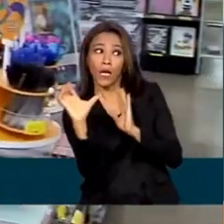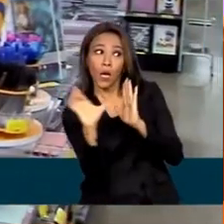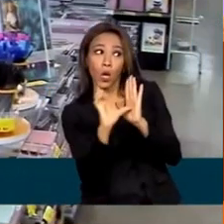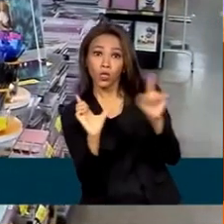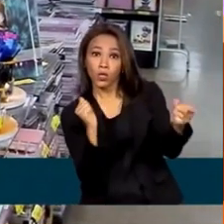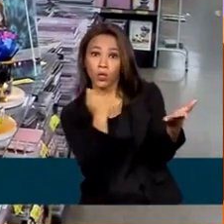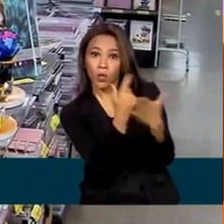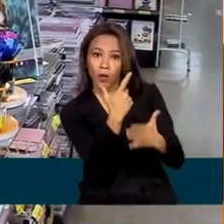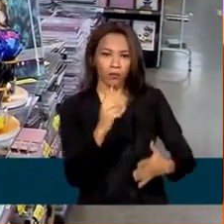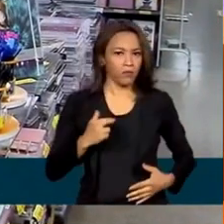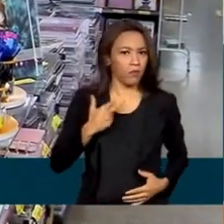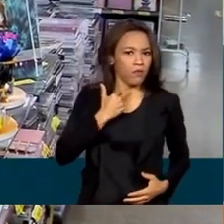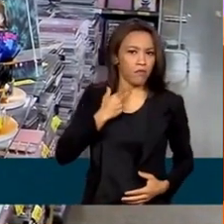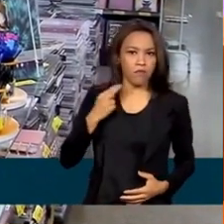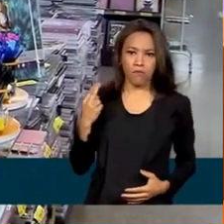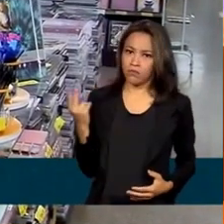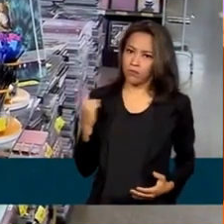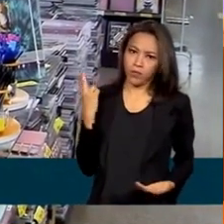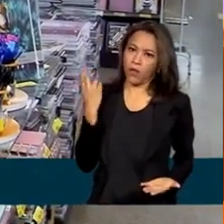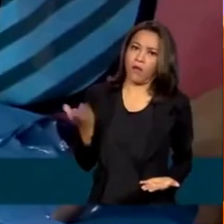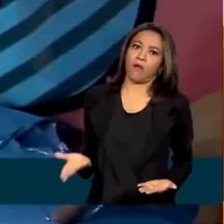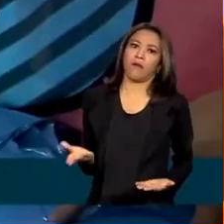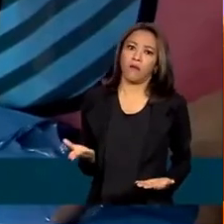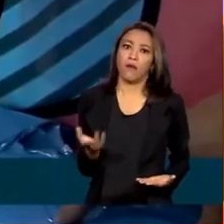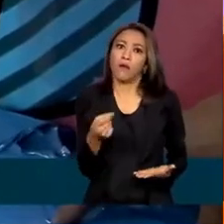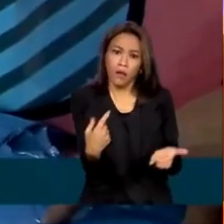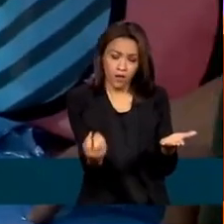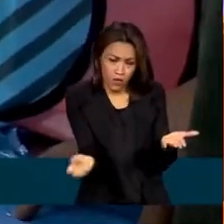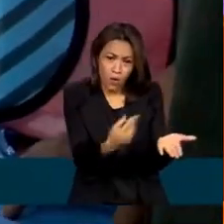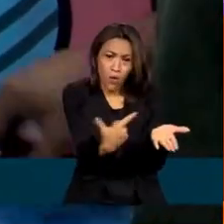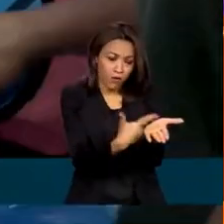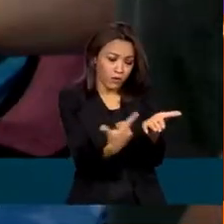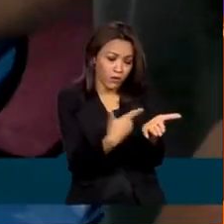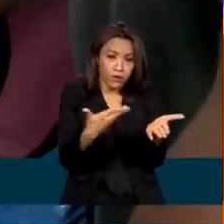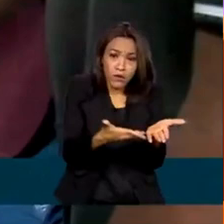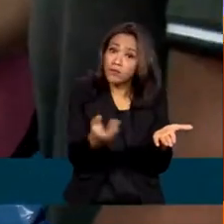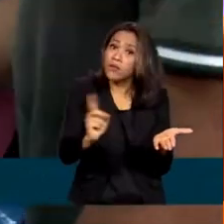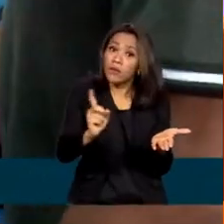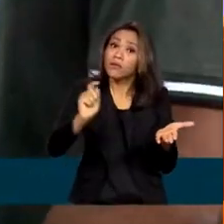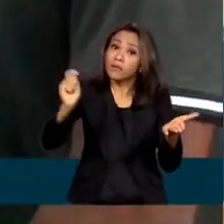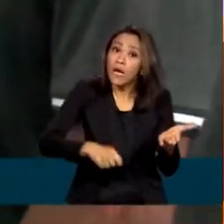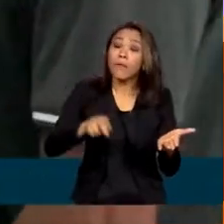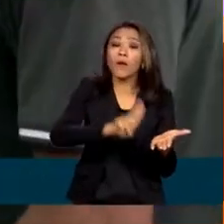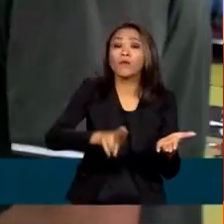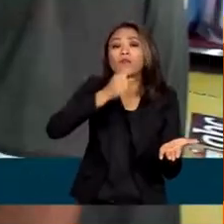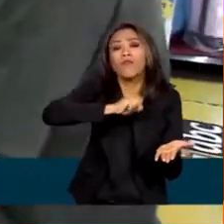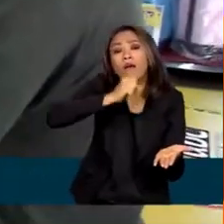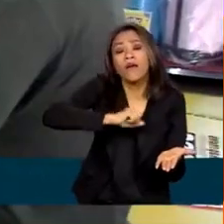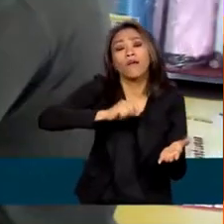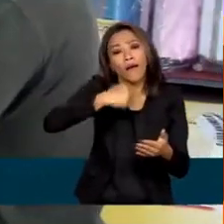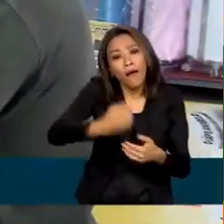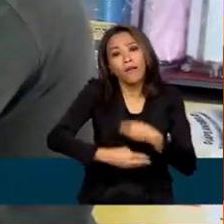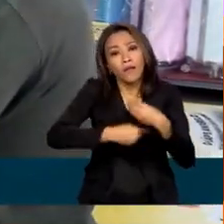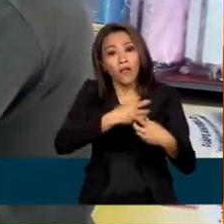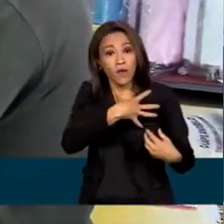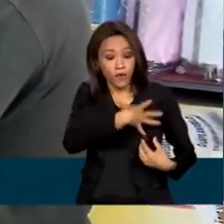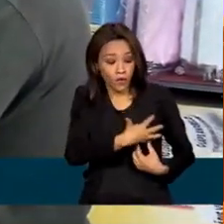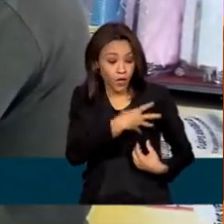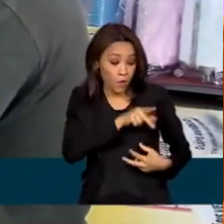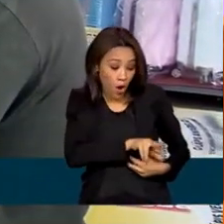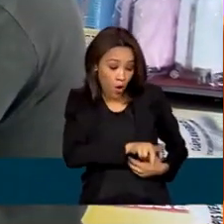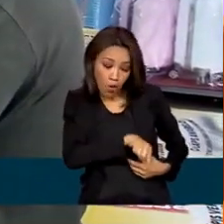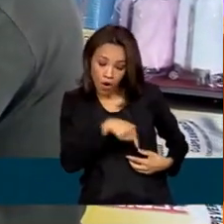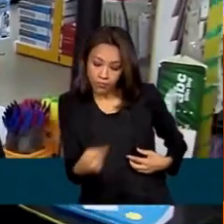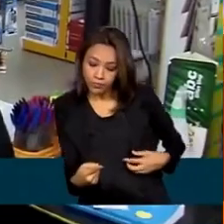feita a compra. E os livros não precisam ser novinhos, podem ser reaproveitados a cada ano e passar de um